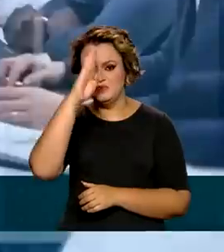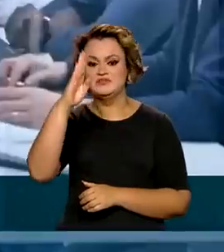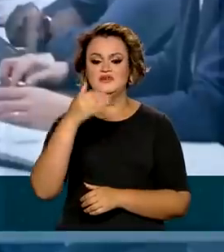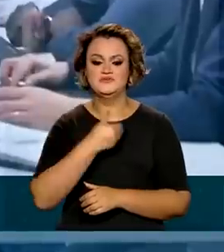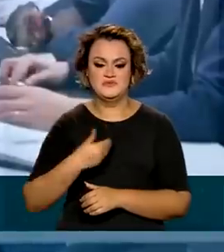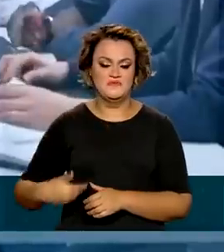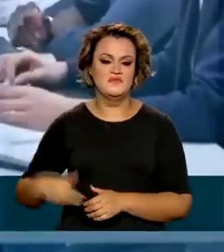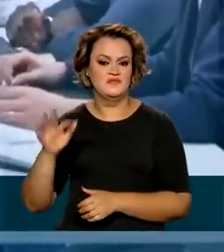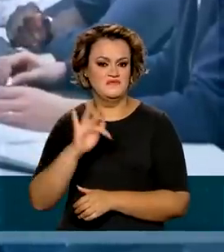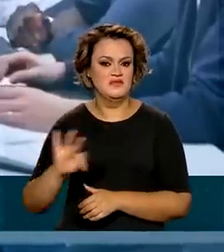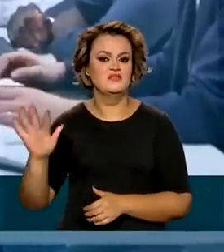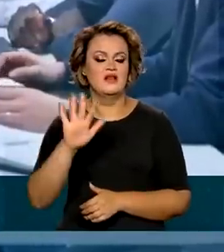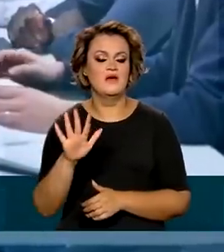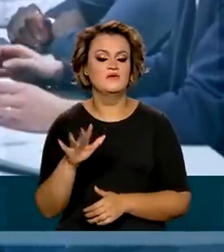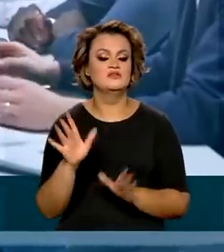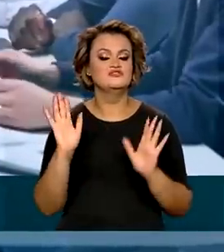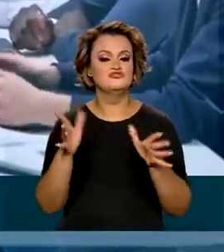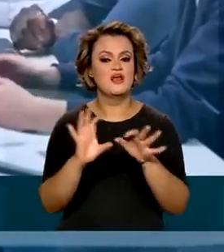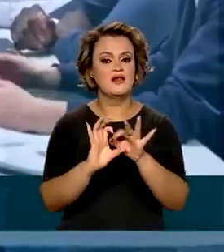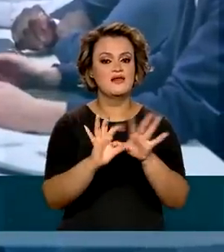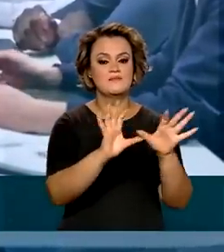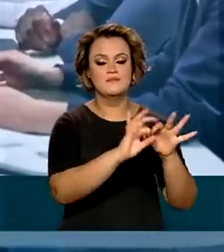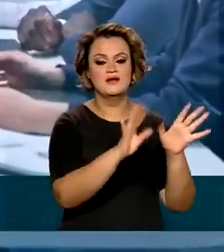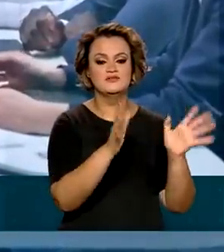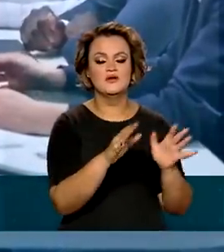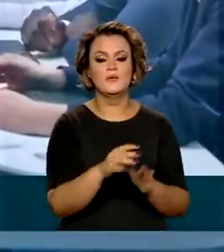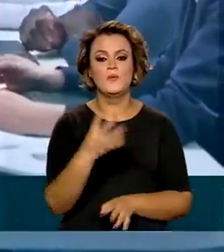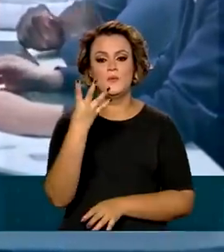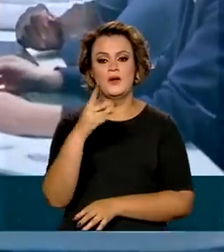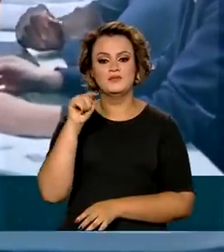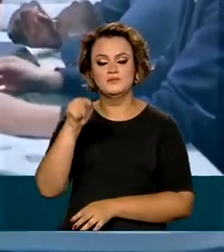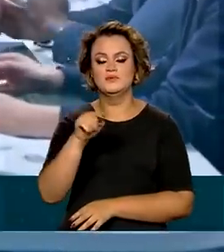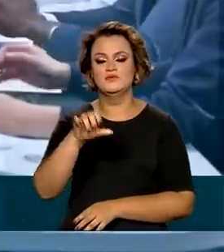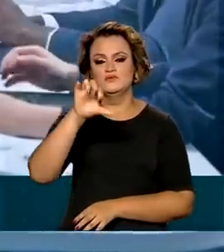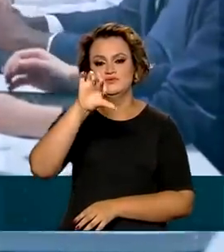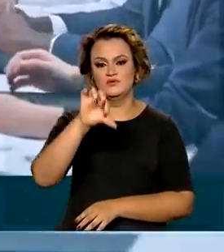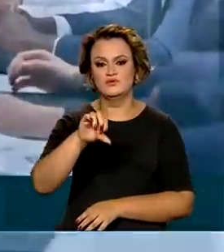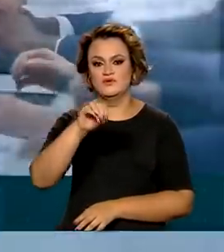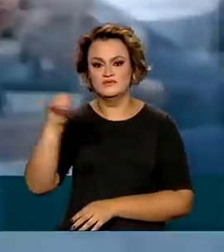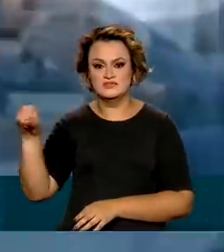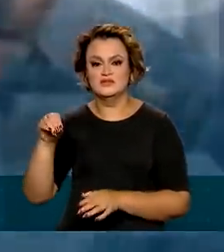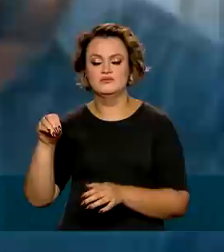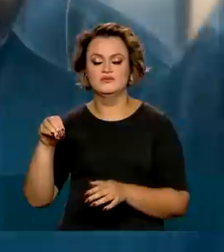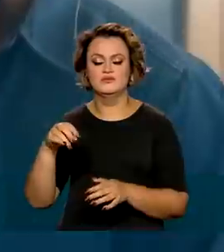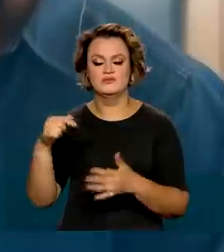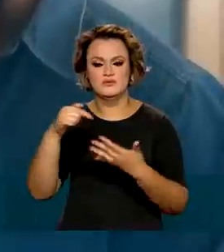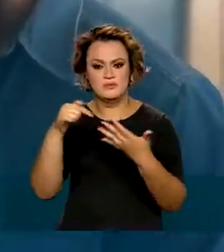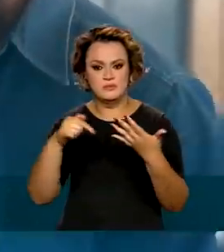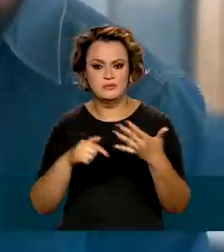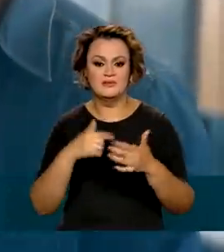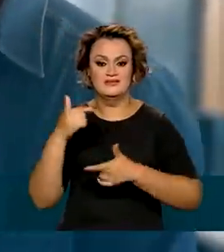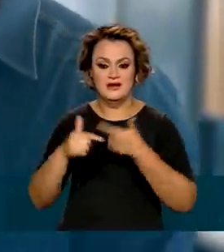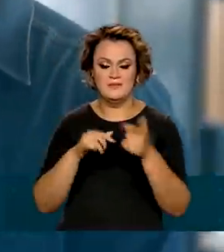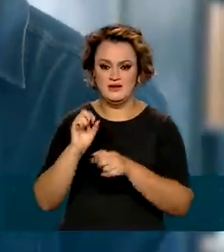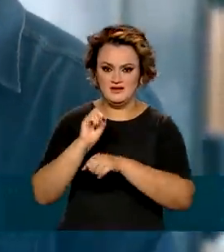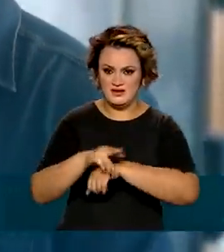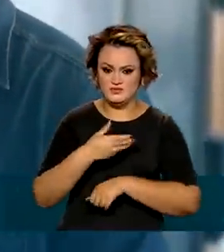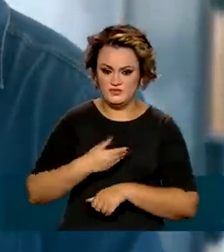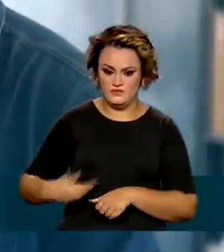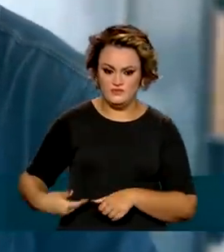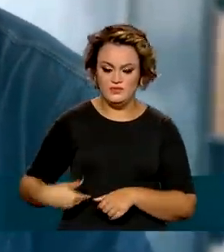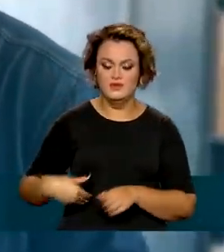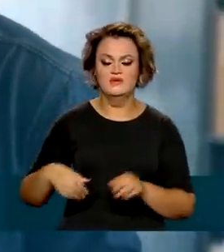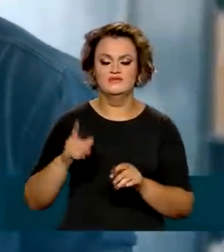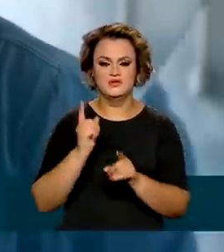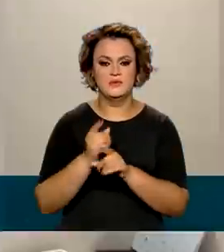do governo federal, que já disponibiliza mais de 4 mil e 900 serviços públicos na plataforma gov